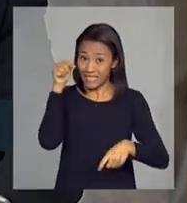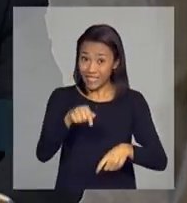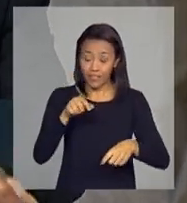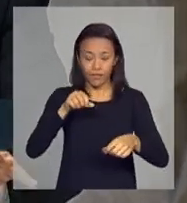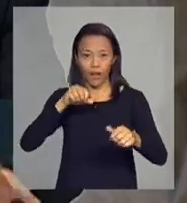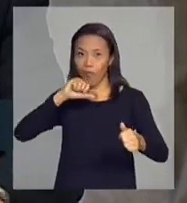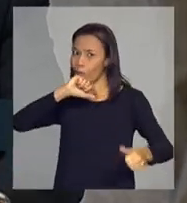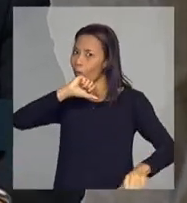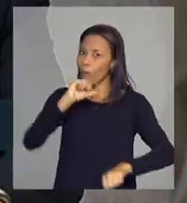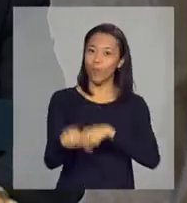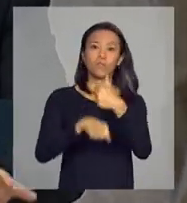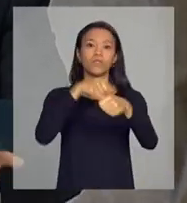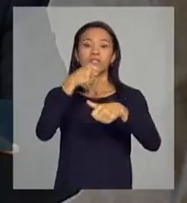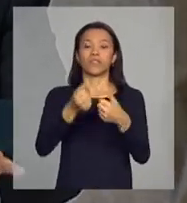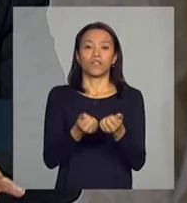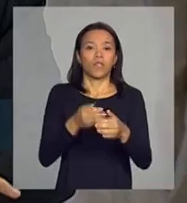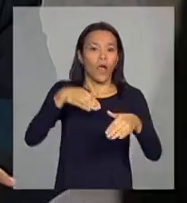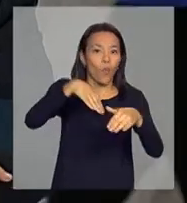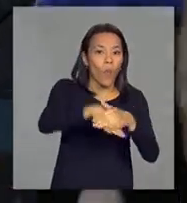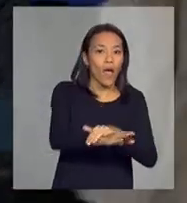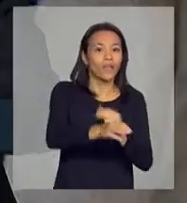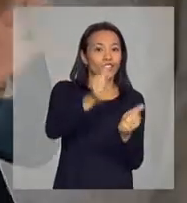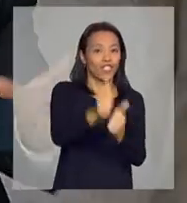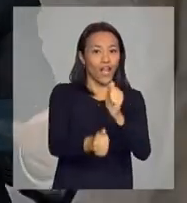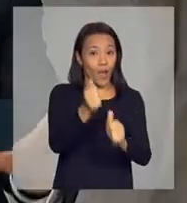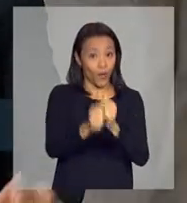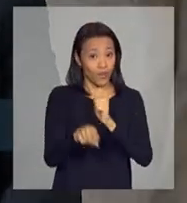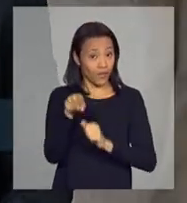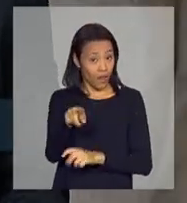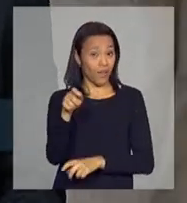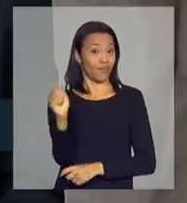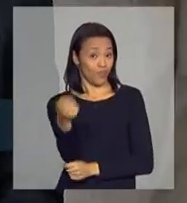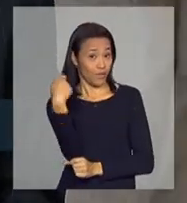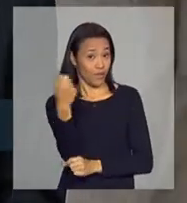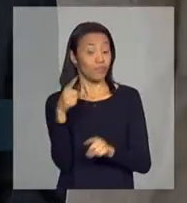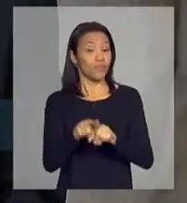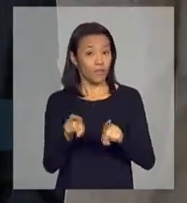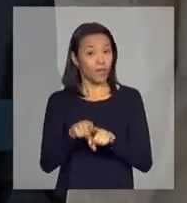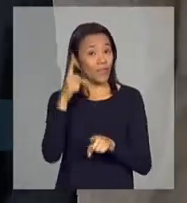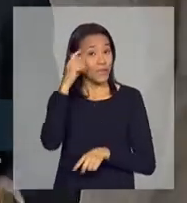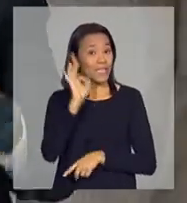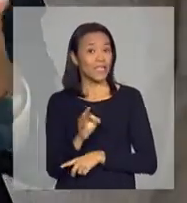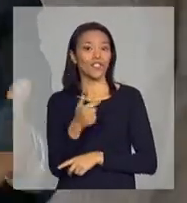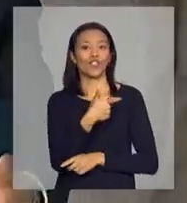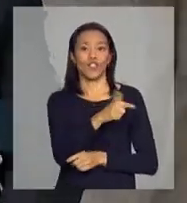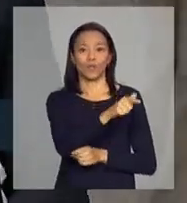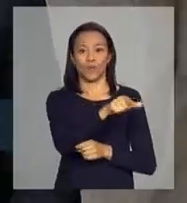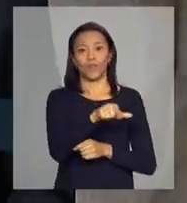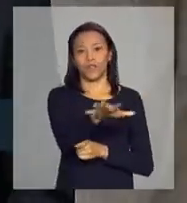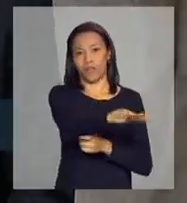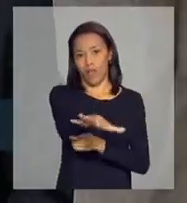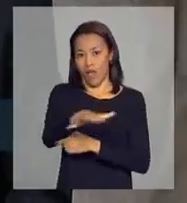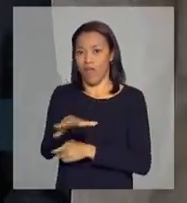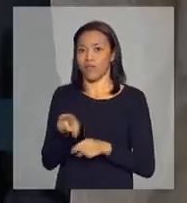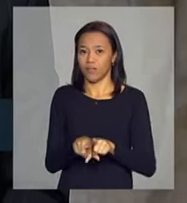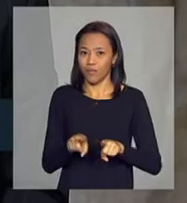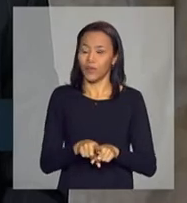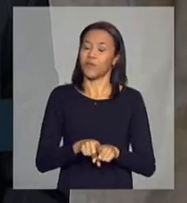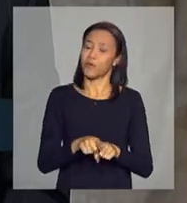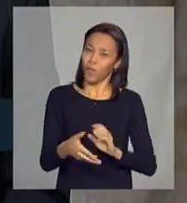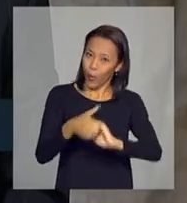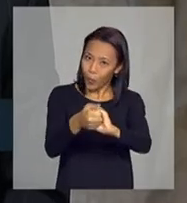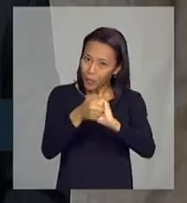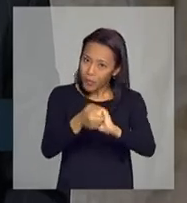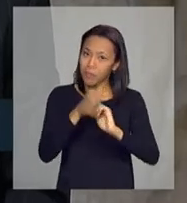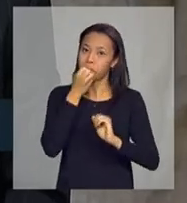a armazenagem de arroz no Rio Grande do Sul. E tenho certeza que nos outros setores também. Então, queria cumprimentar pela magnitude do